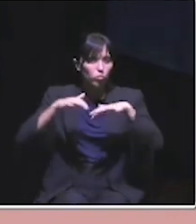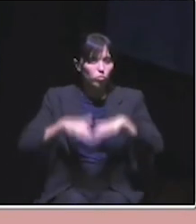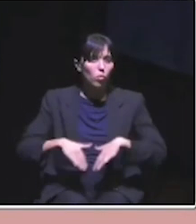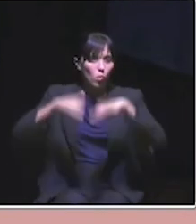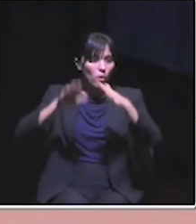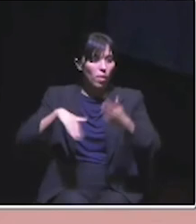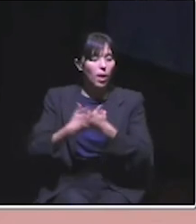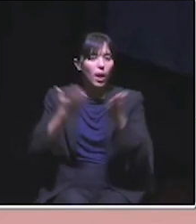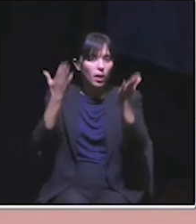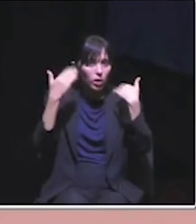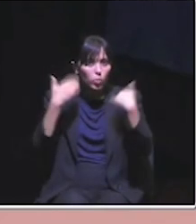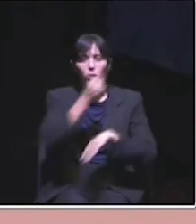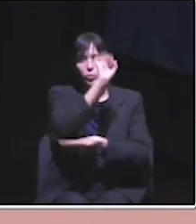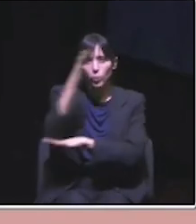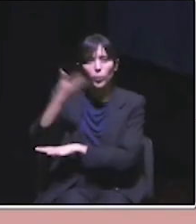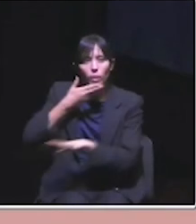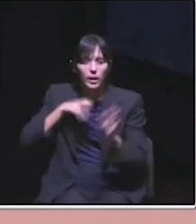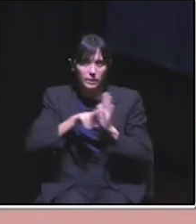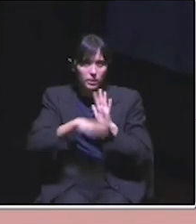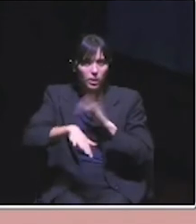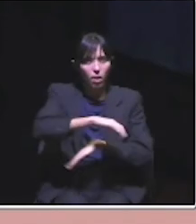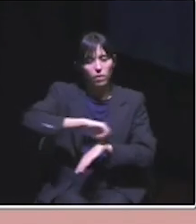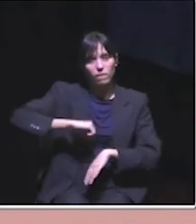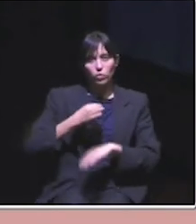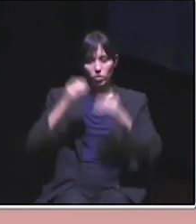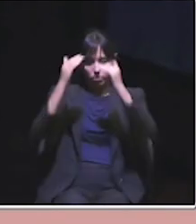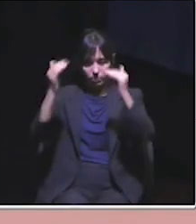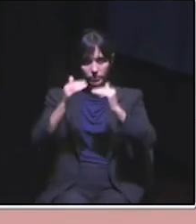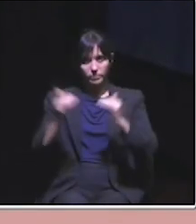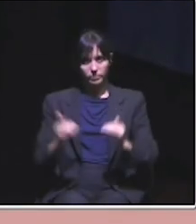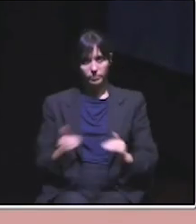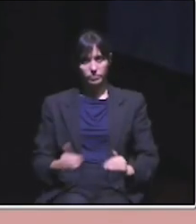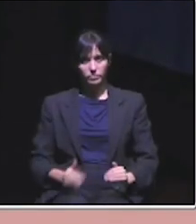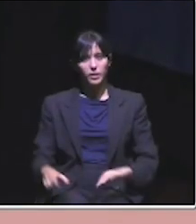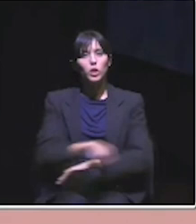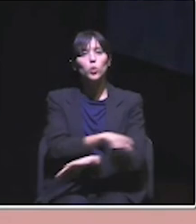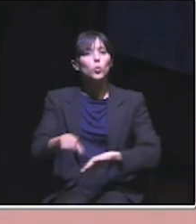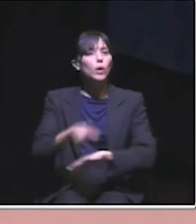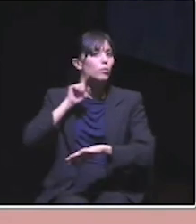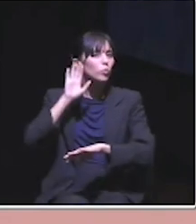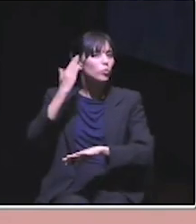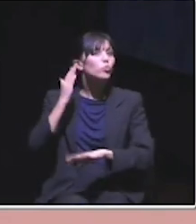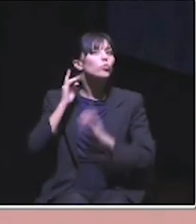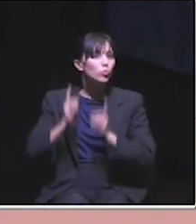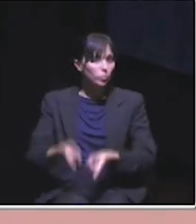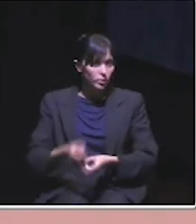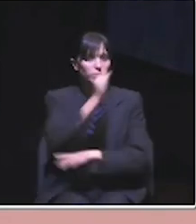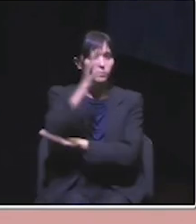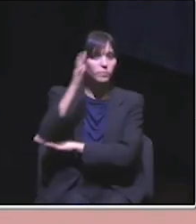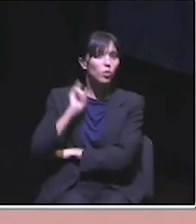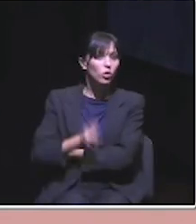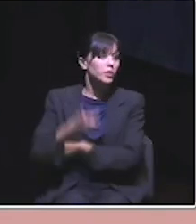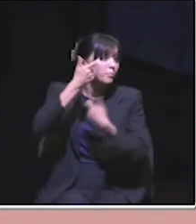densidade de árvores e de acesso a espaços verdes, criamos uma hierarquia para priorizar os arrolamentos onde é mais urgente reforçar a arborização. Não sem